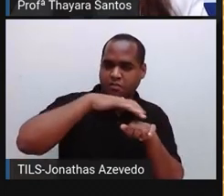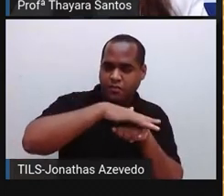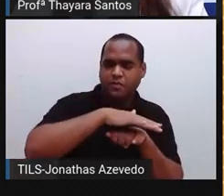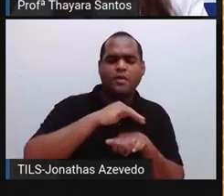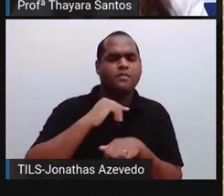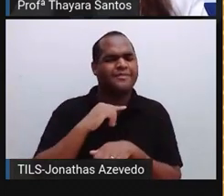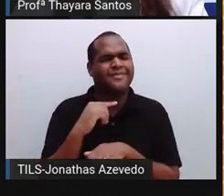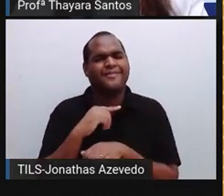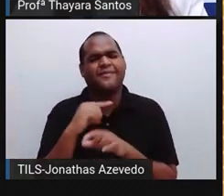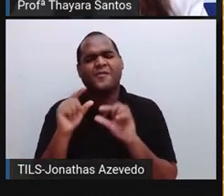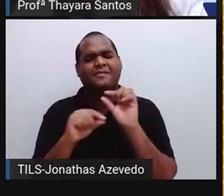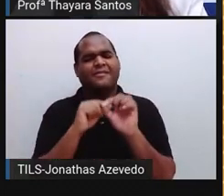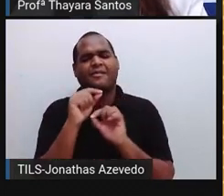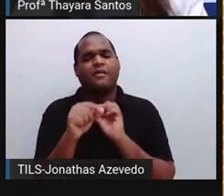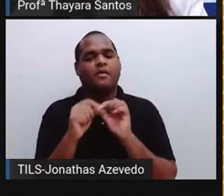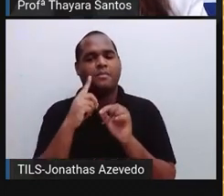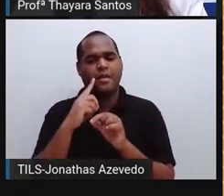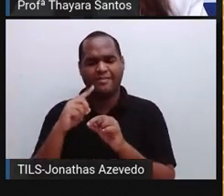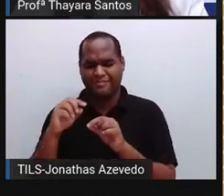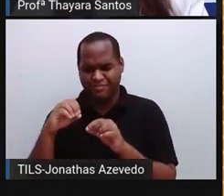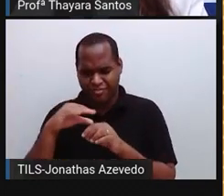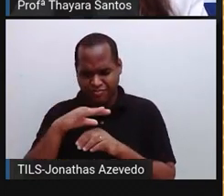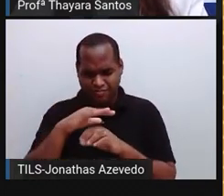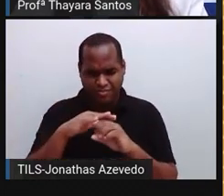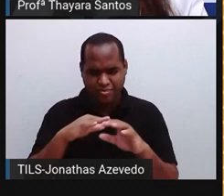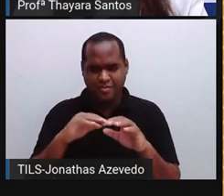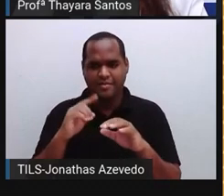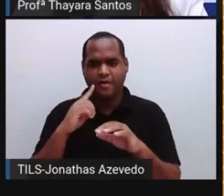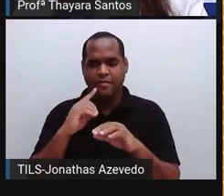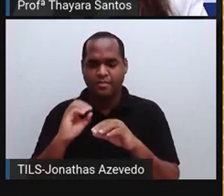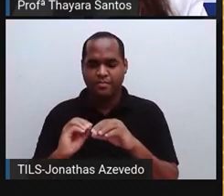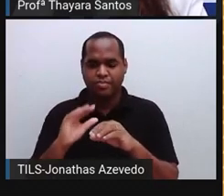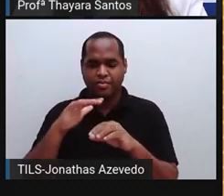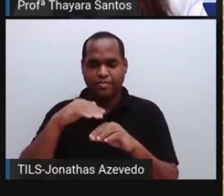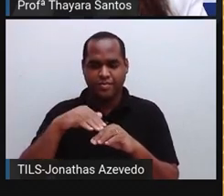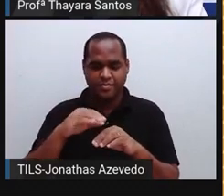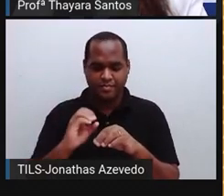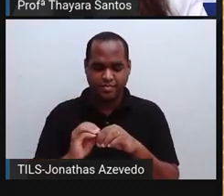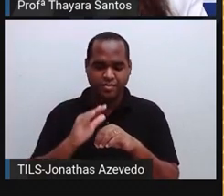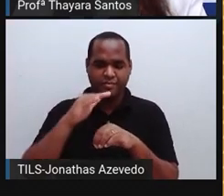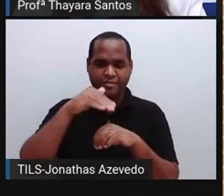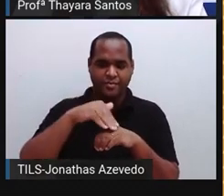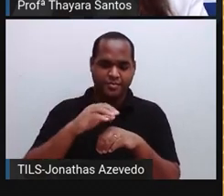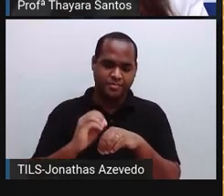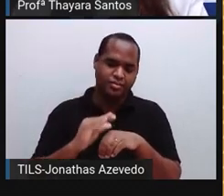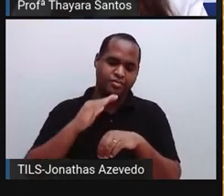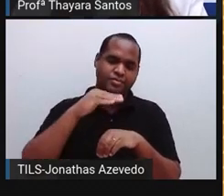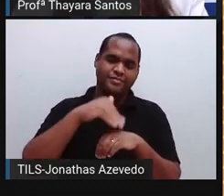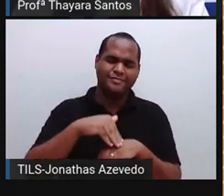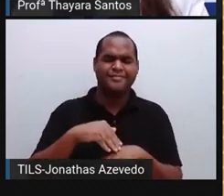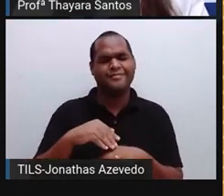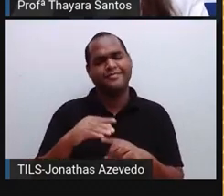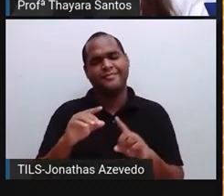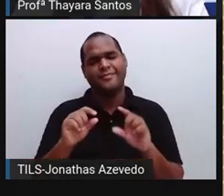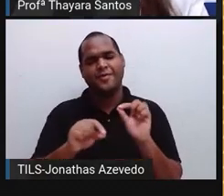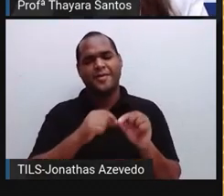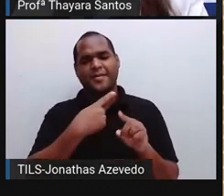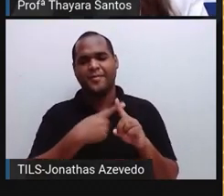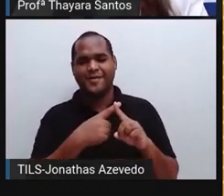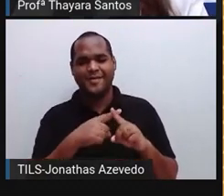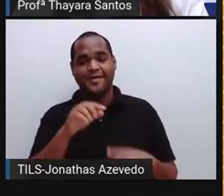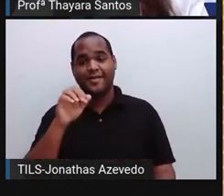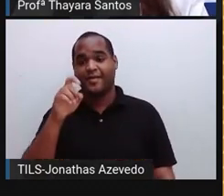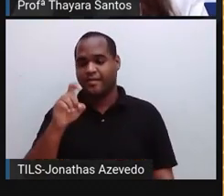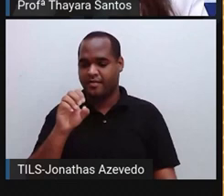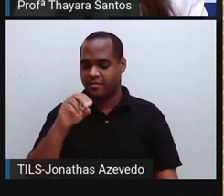aqui, né? De forma reta, não. Ele passa saltando. o impulso saltatório. Por quê? Porque no axônio tem